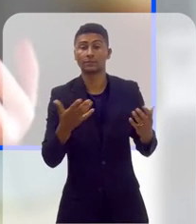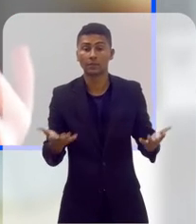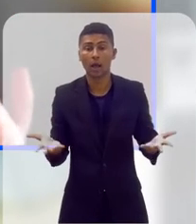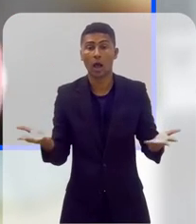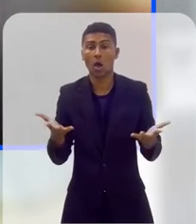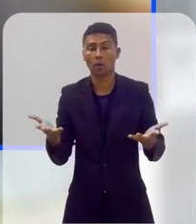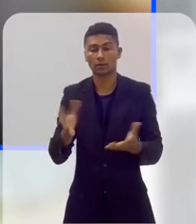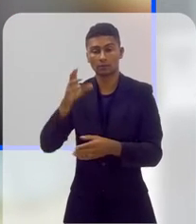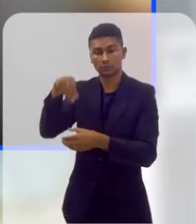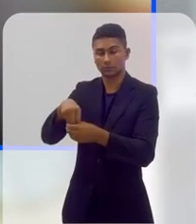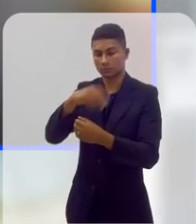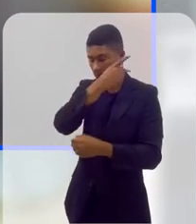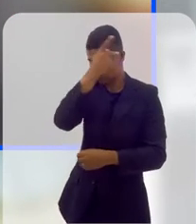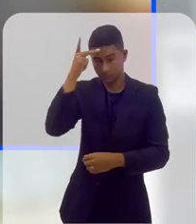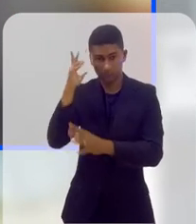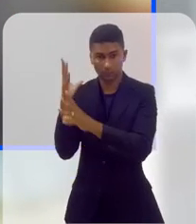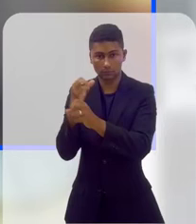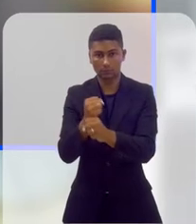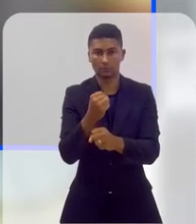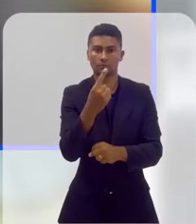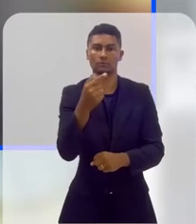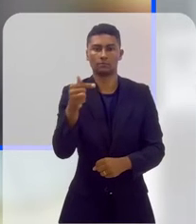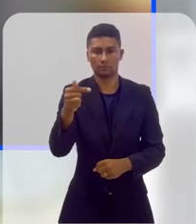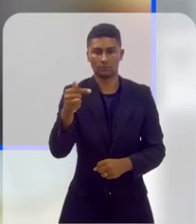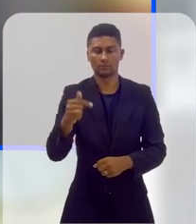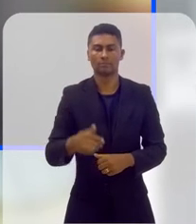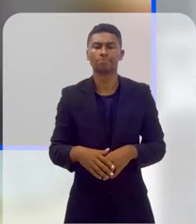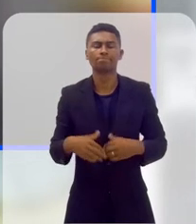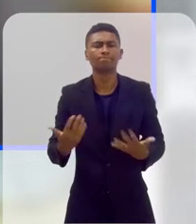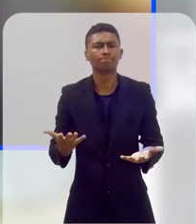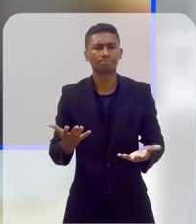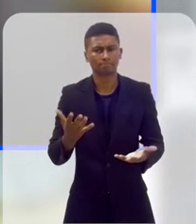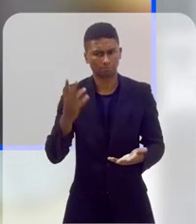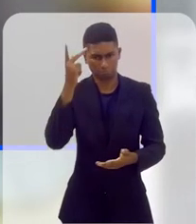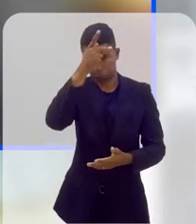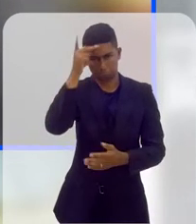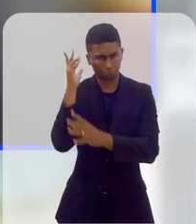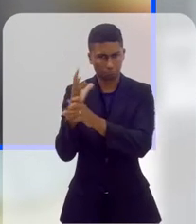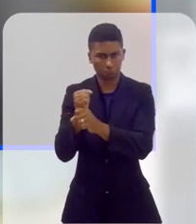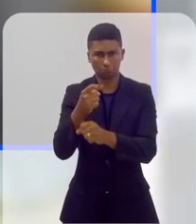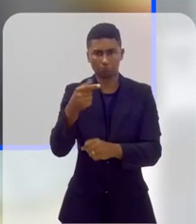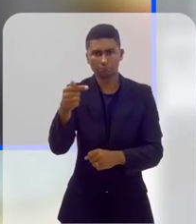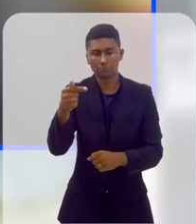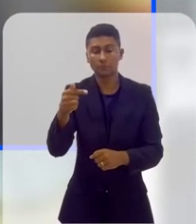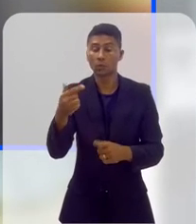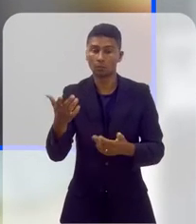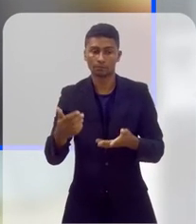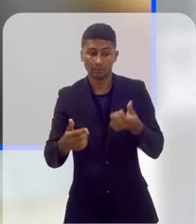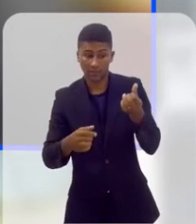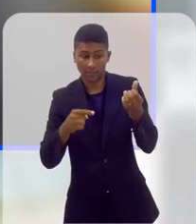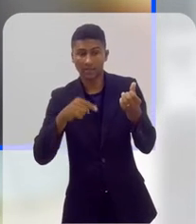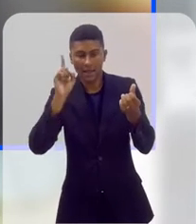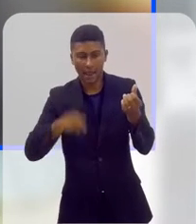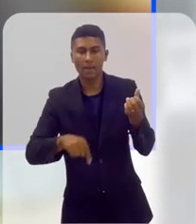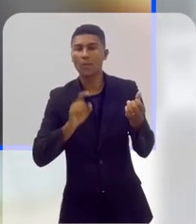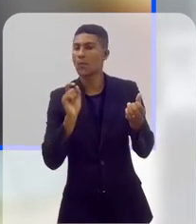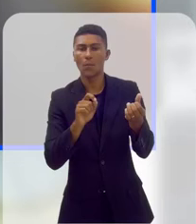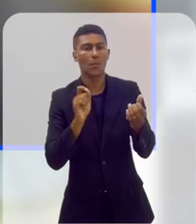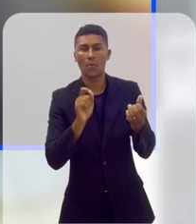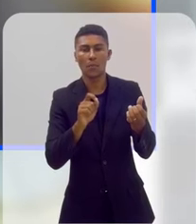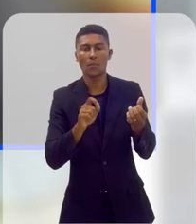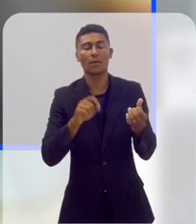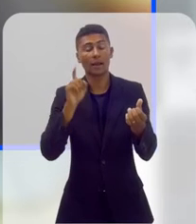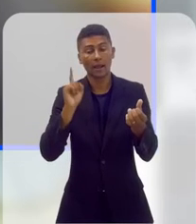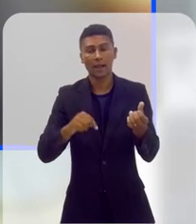graduação. Então, atualmente, nós operamos a clínica com 17 pessoas, tá? E, dentre essas 17 pessoas,